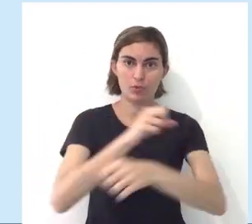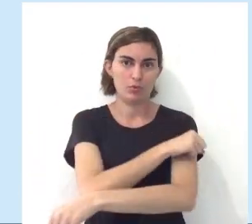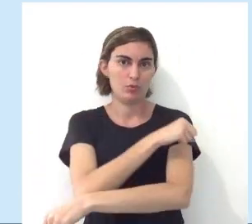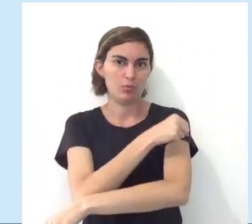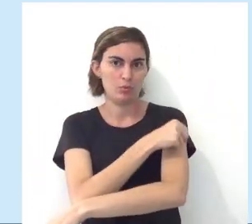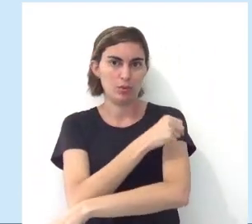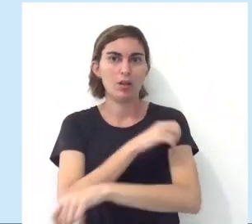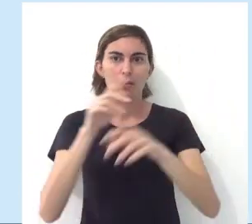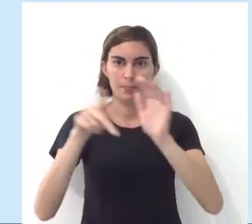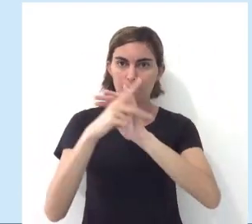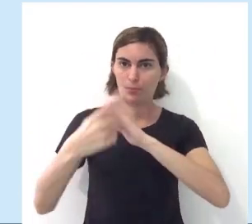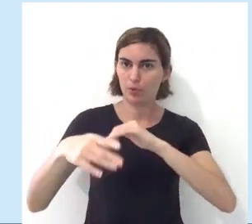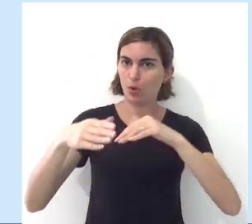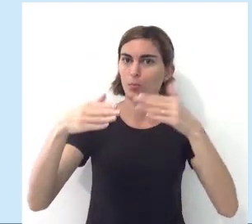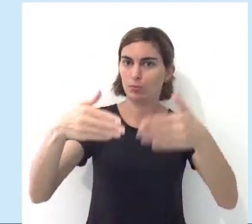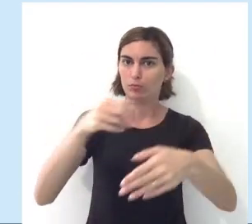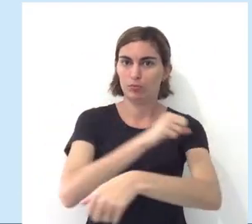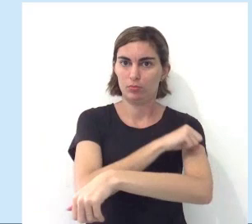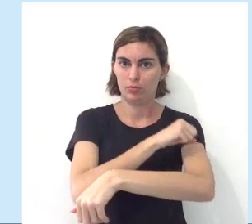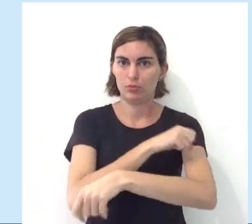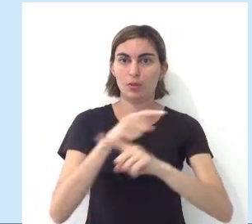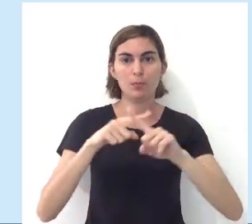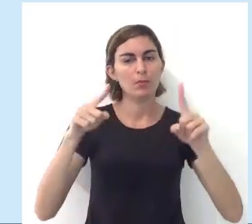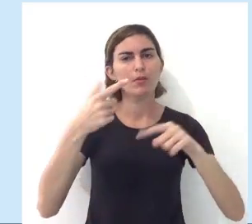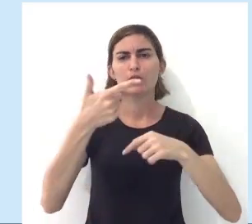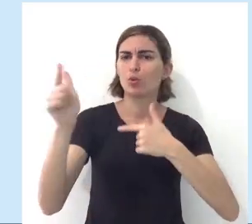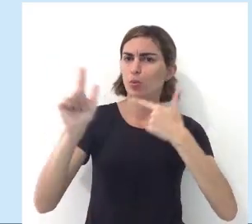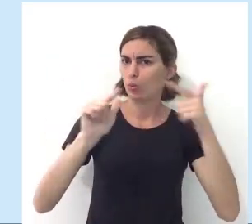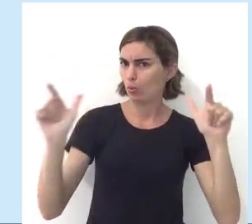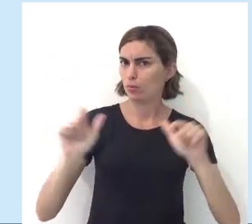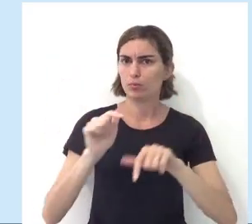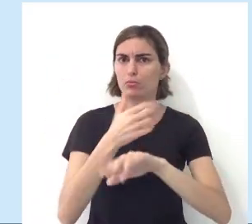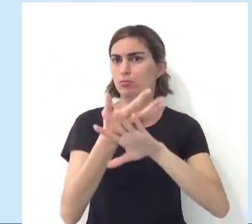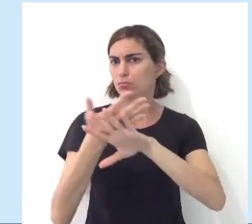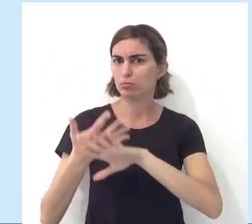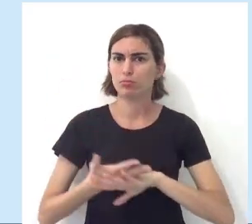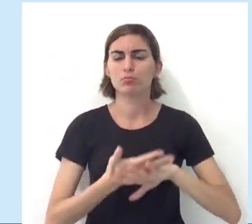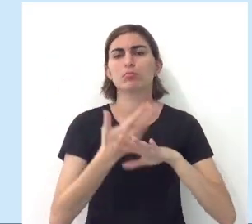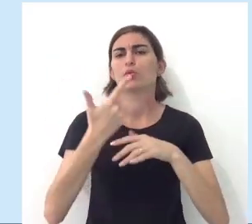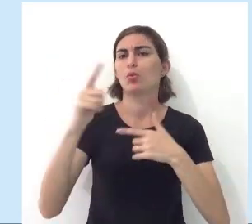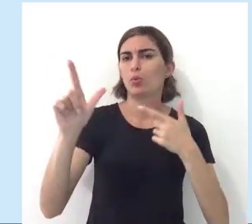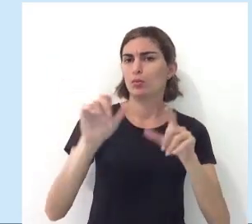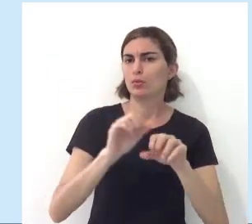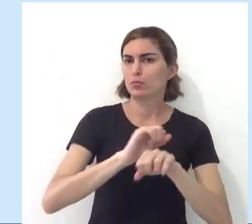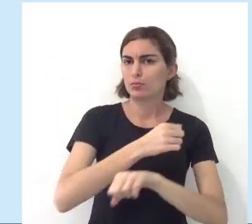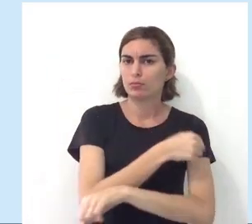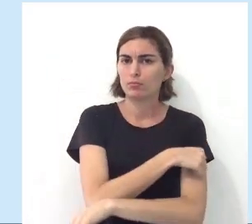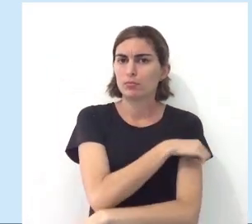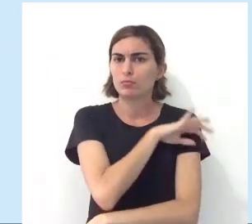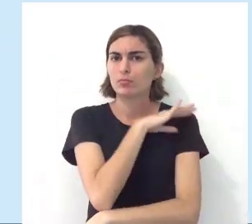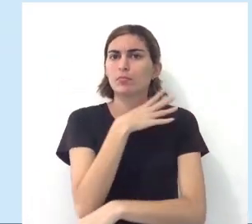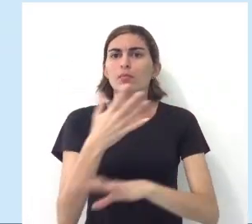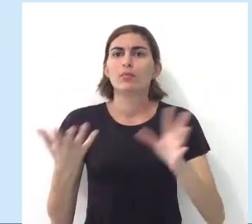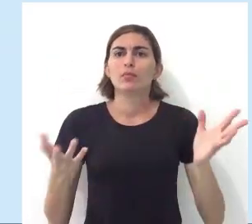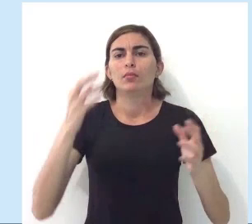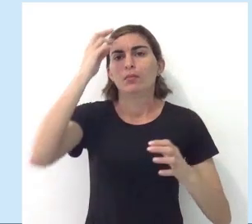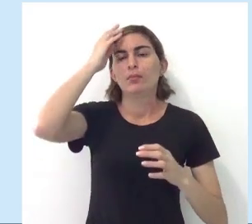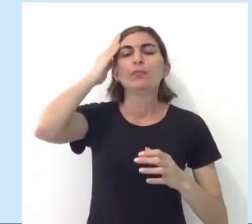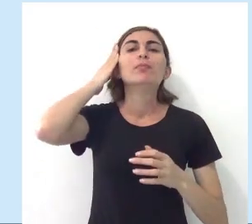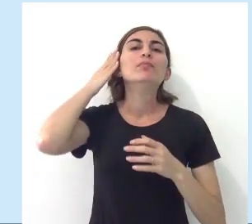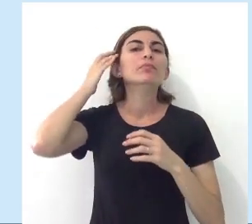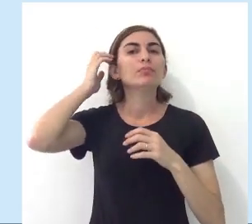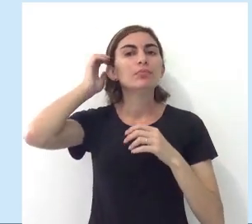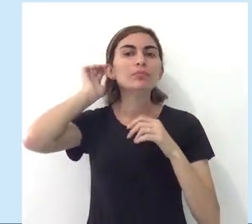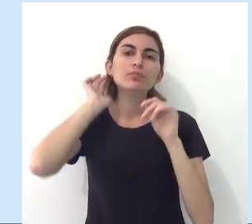vocês do oitavo ano, essa aula é para o oitavo ano, mas você que é de outras disciplinas, você que é de outras turmas também, de outras